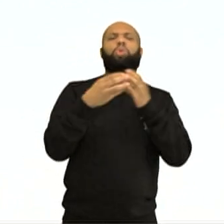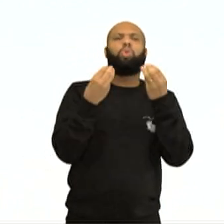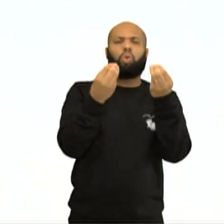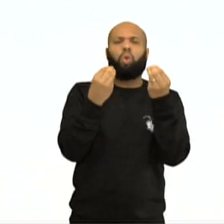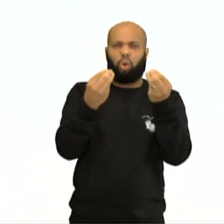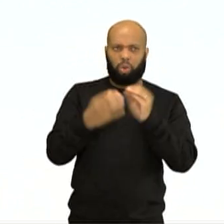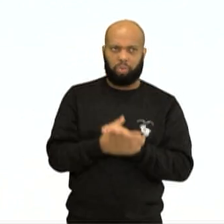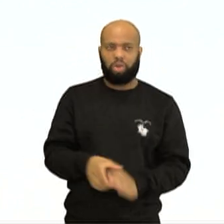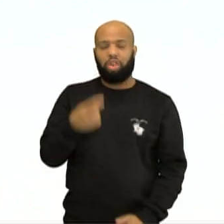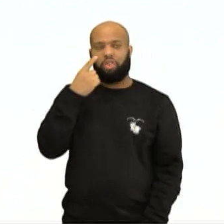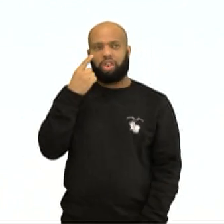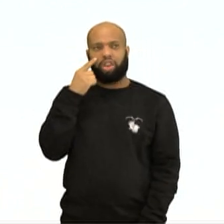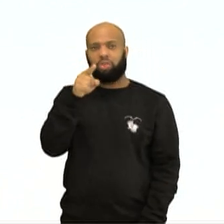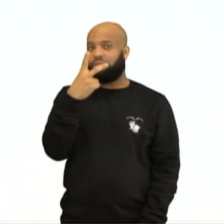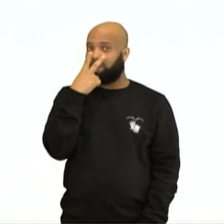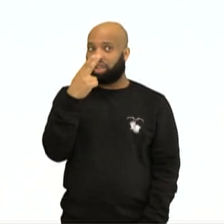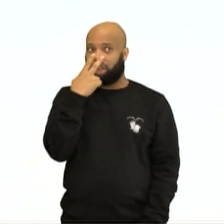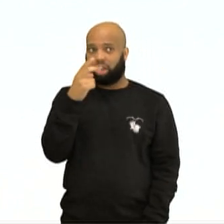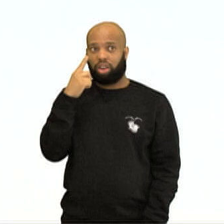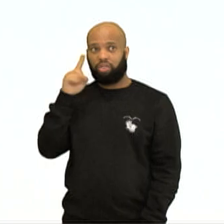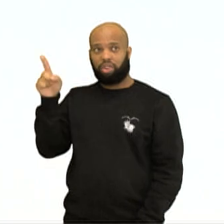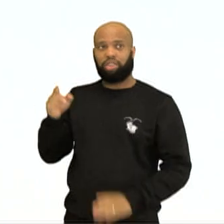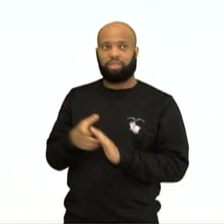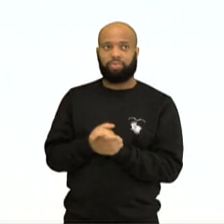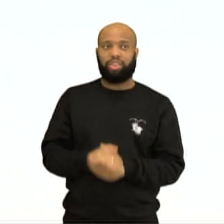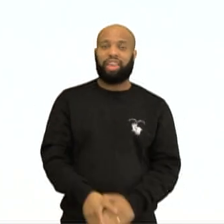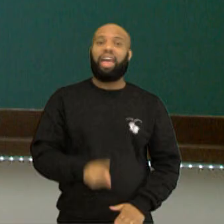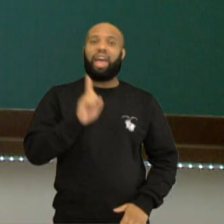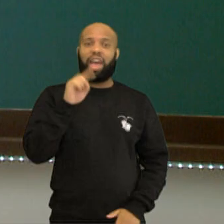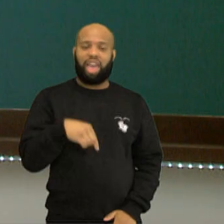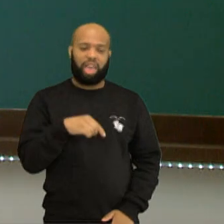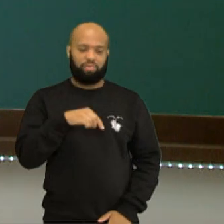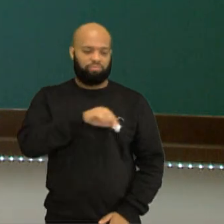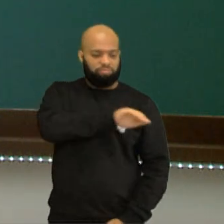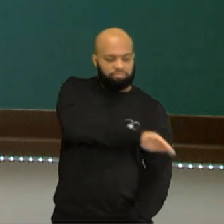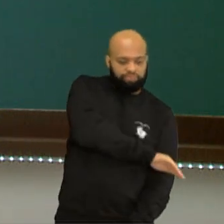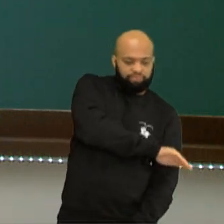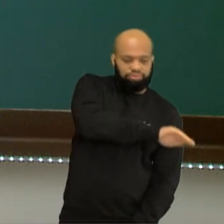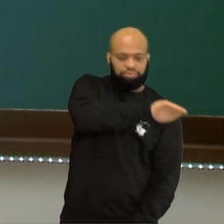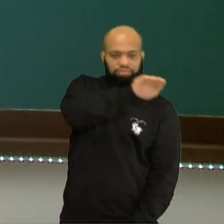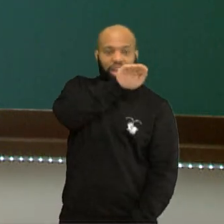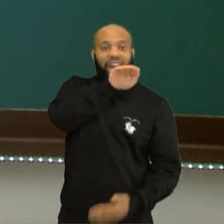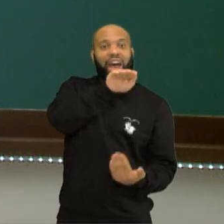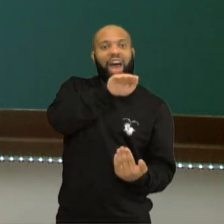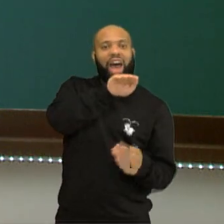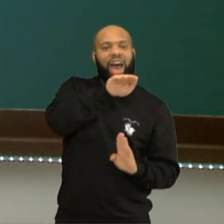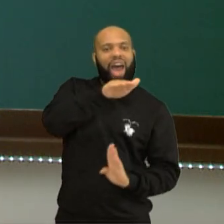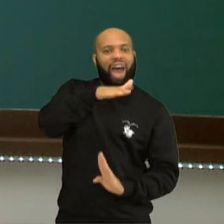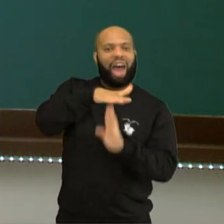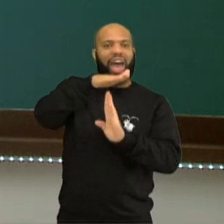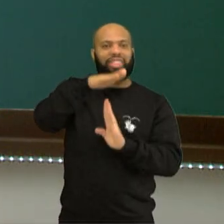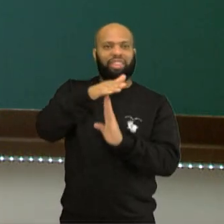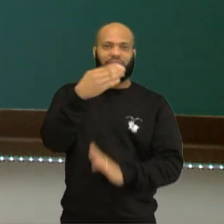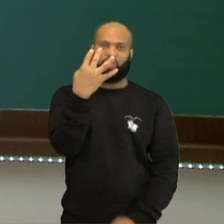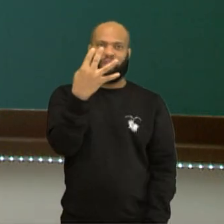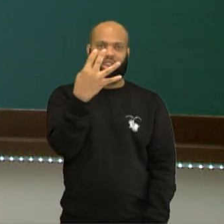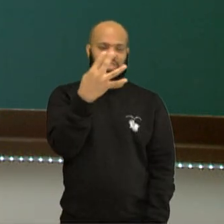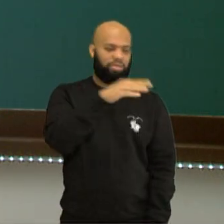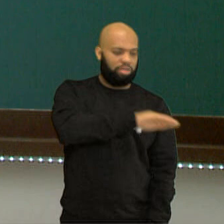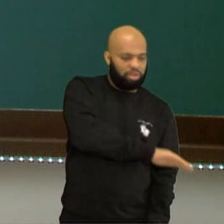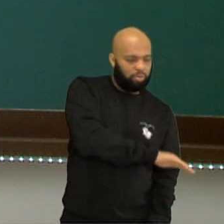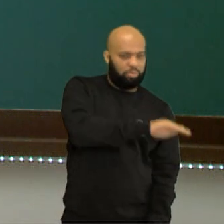aqui no gráfico o que vocês acham. E olha só o que acontece. Ela é crescente até um determinado momento. E